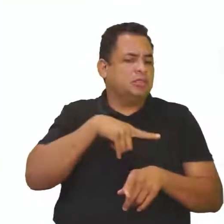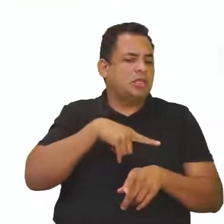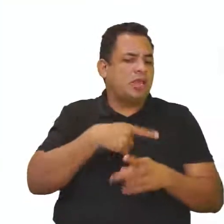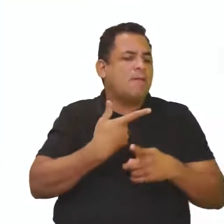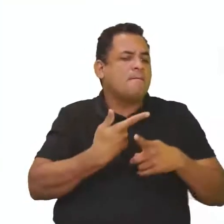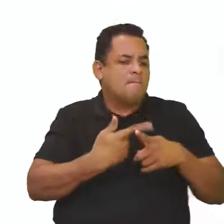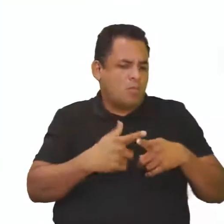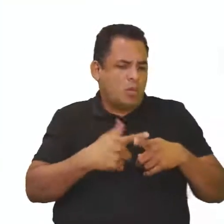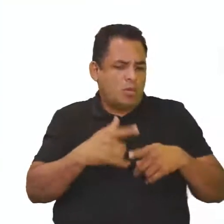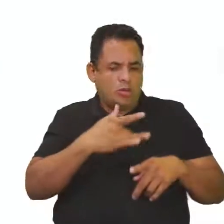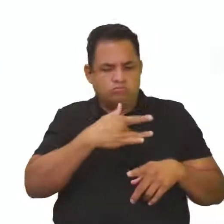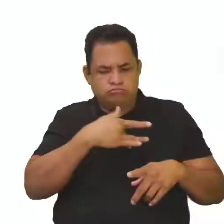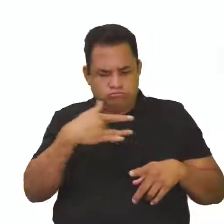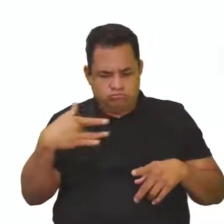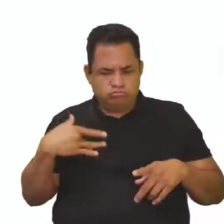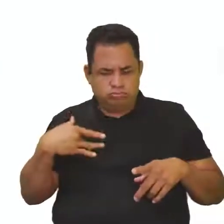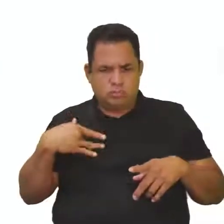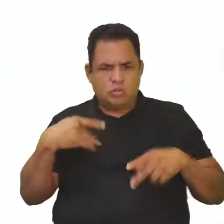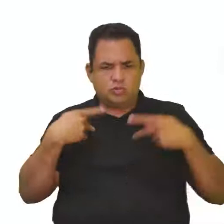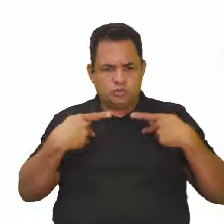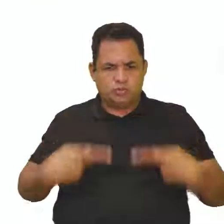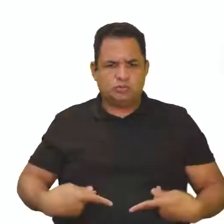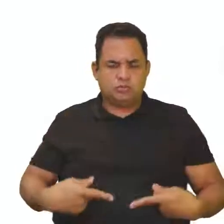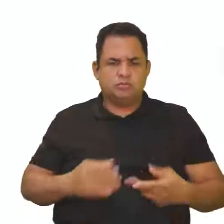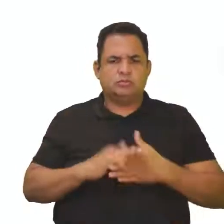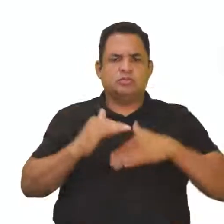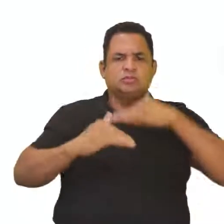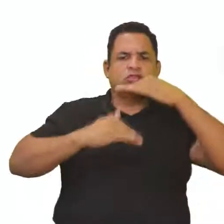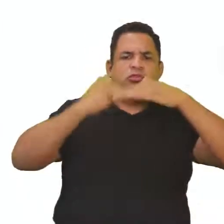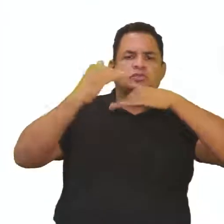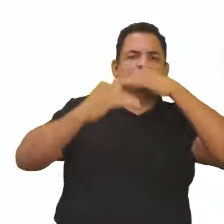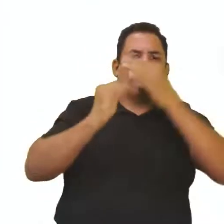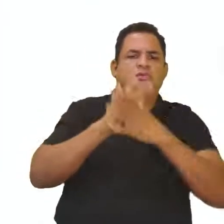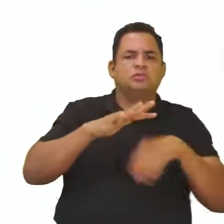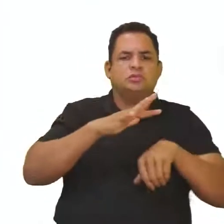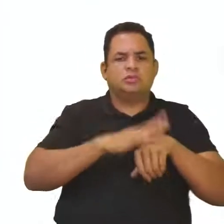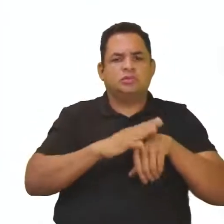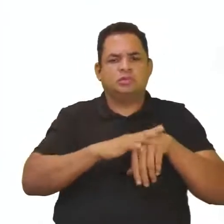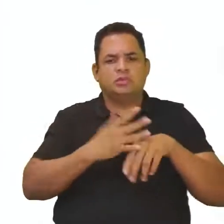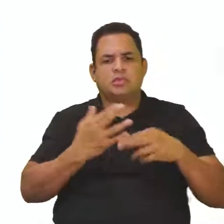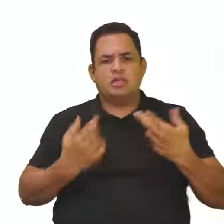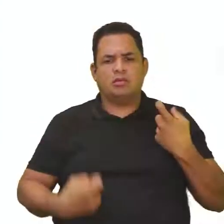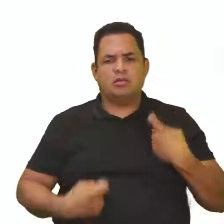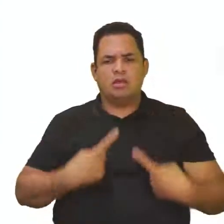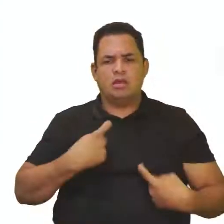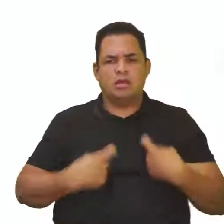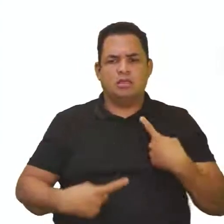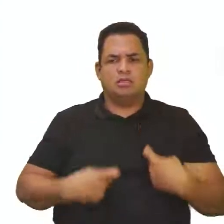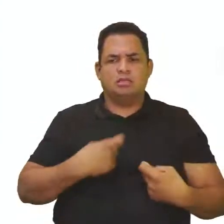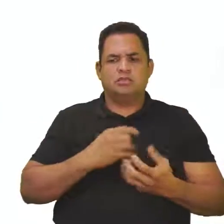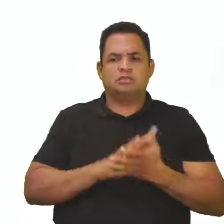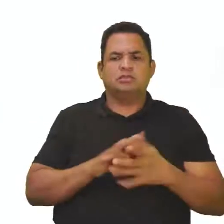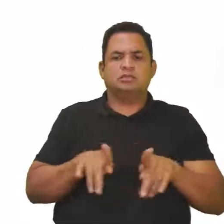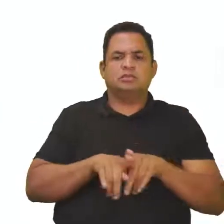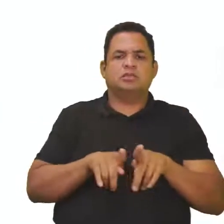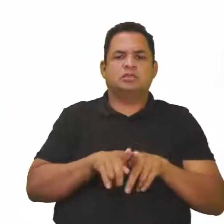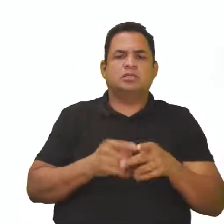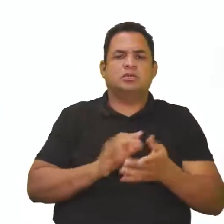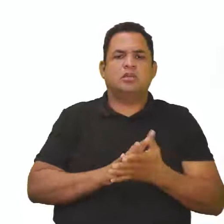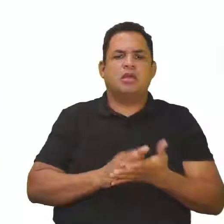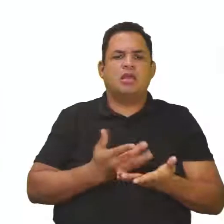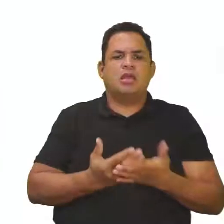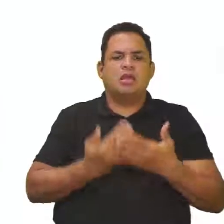negativos para o teu organismo. Então, o desenvolvimento de doenças, como o câncer e até mesmo a intoxicação,